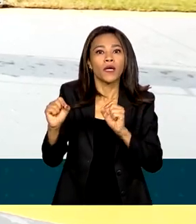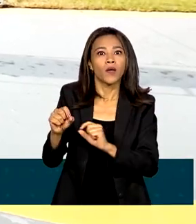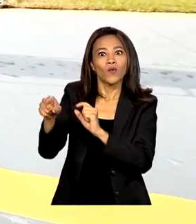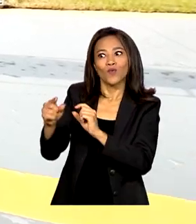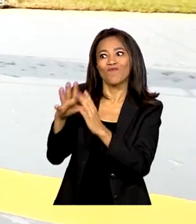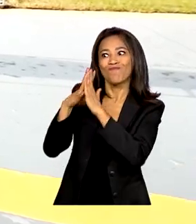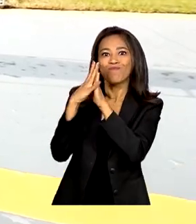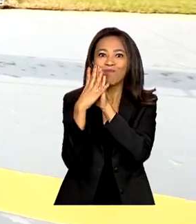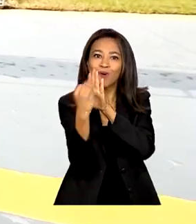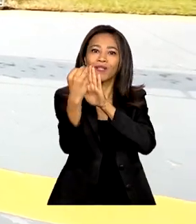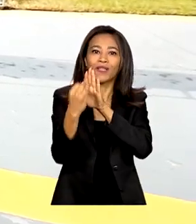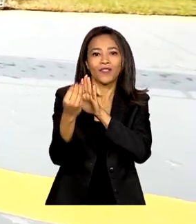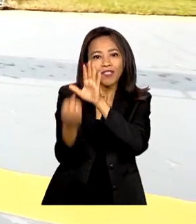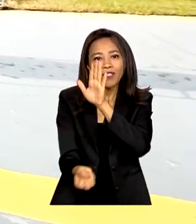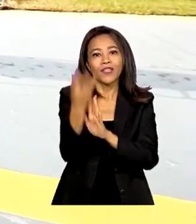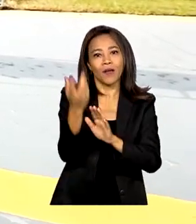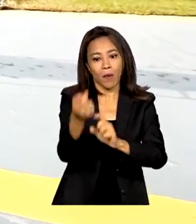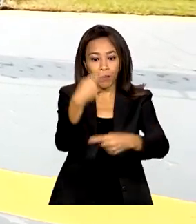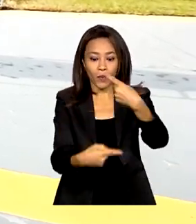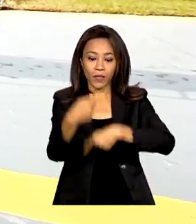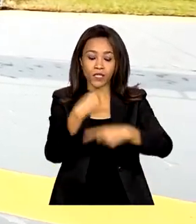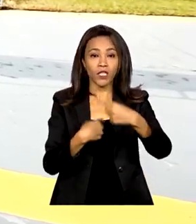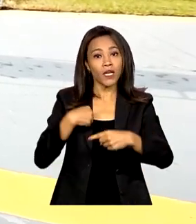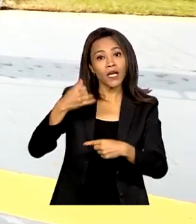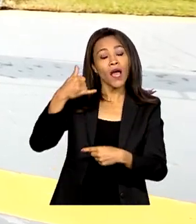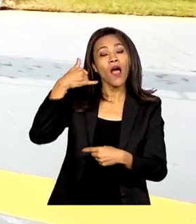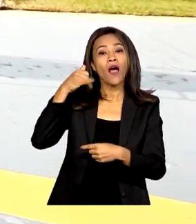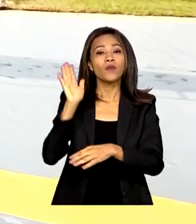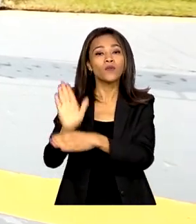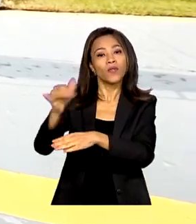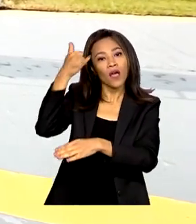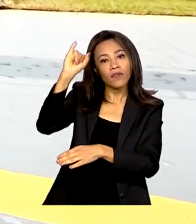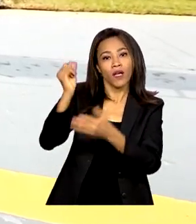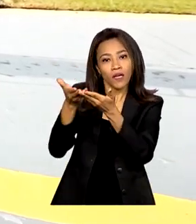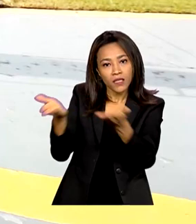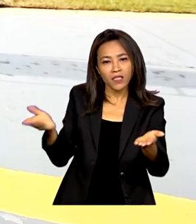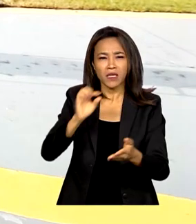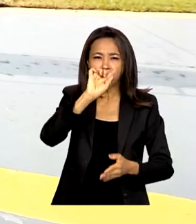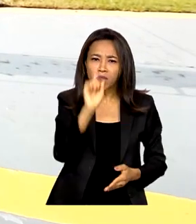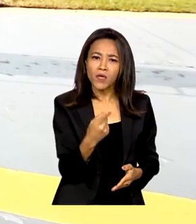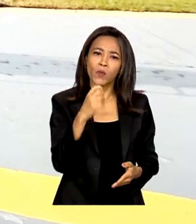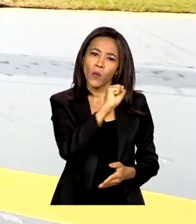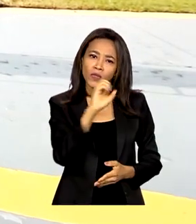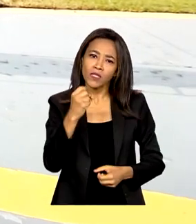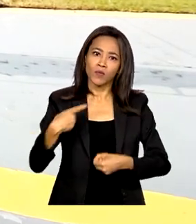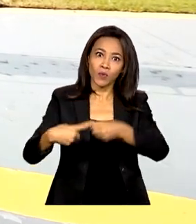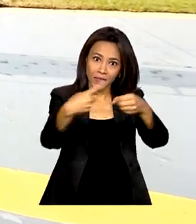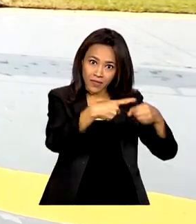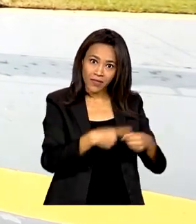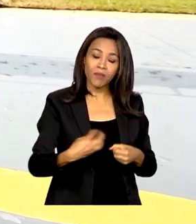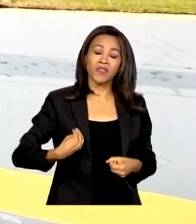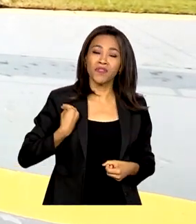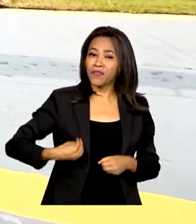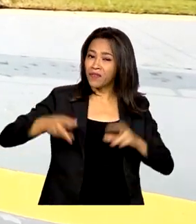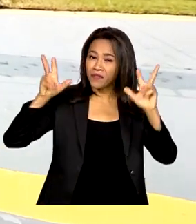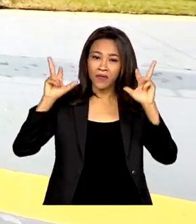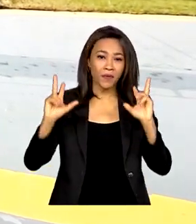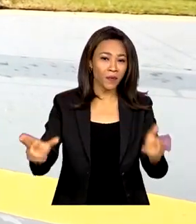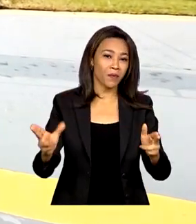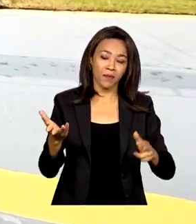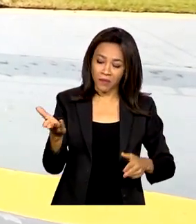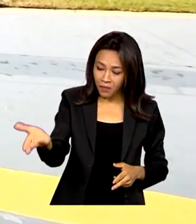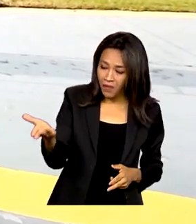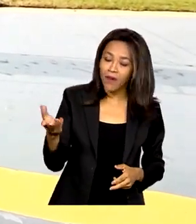política pública que ajude a prevenir isso nos mais de 1.800 municípios que vivem a mesma situação